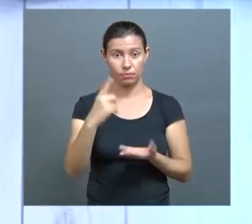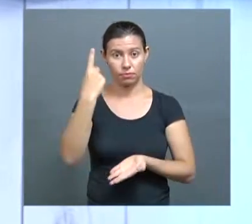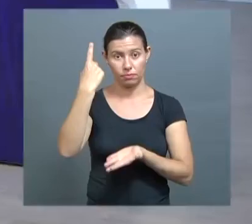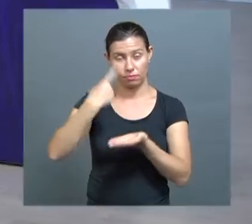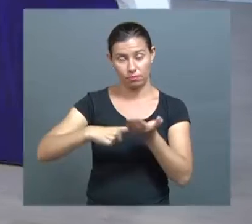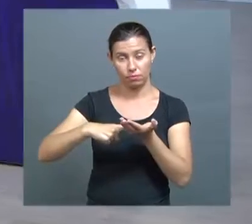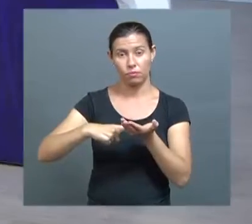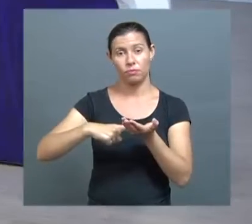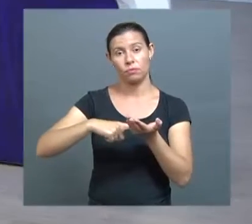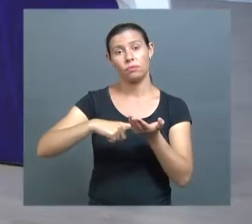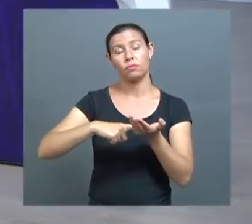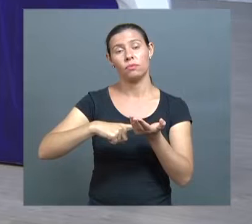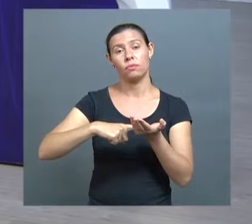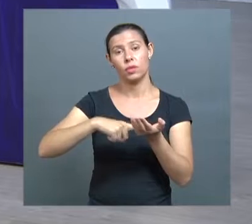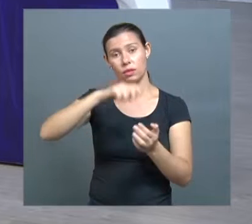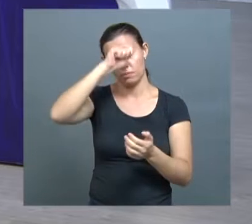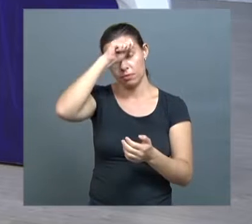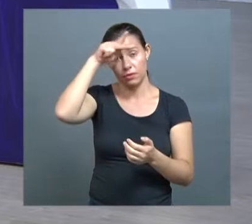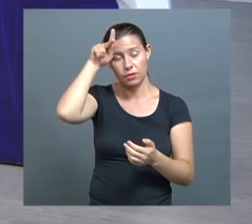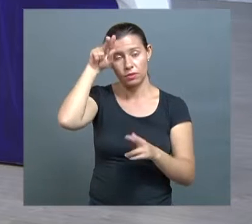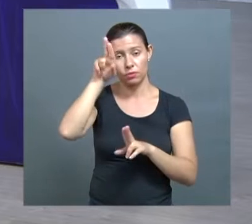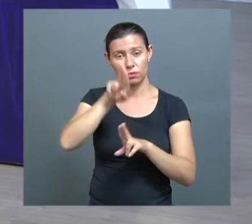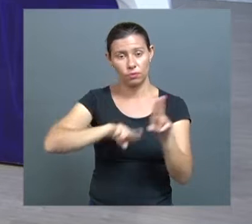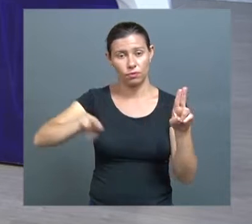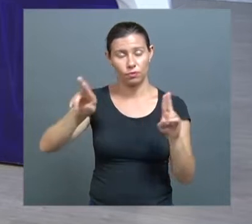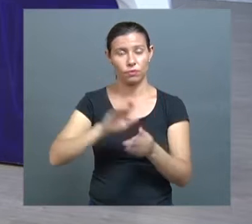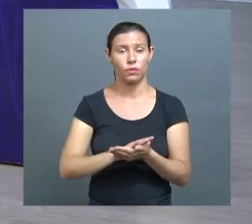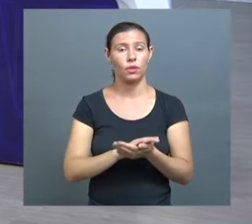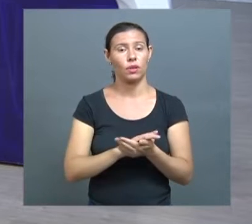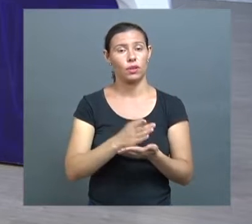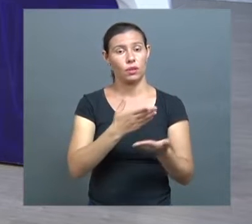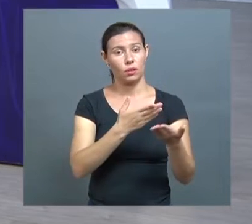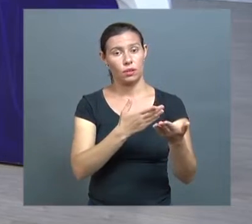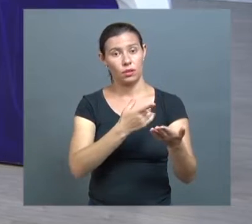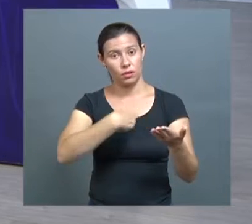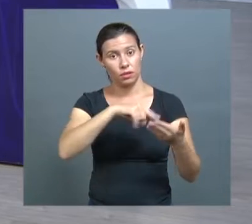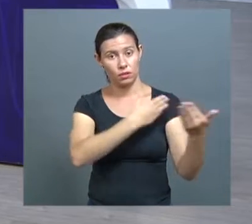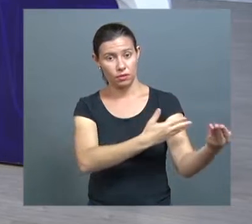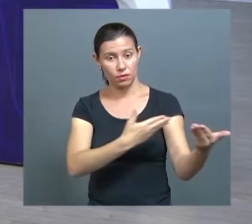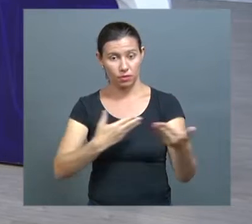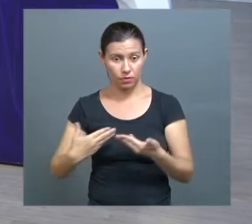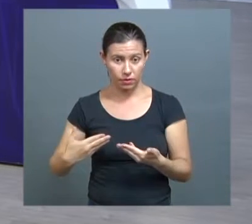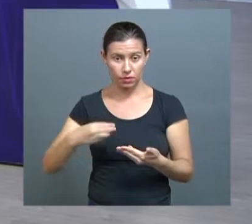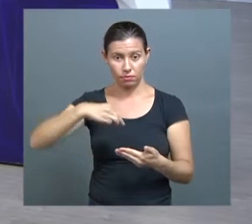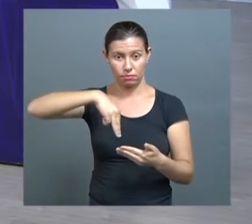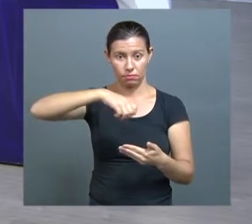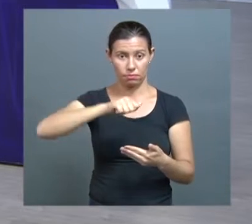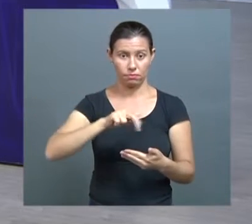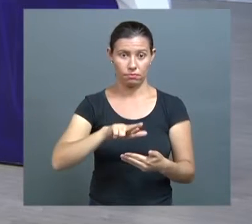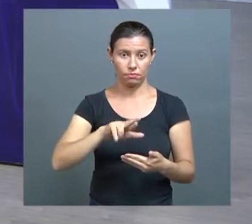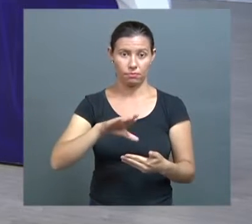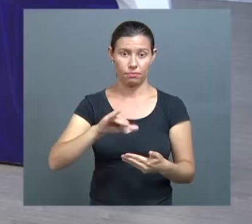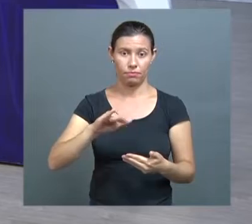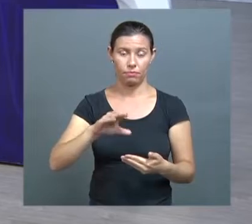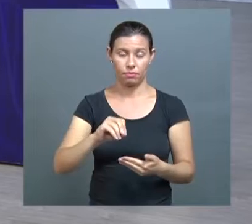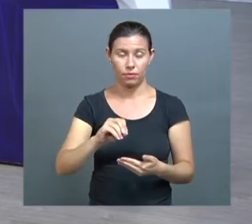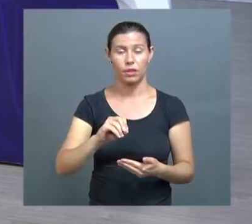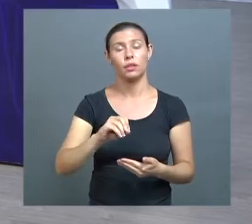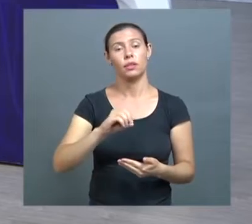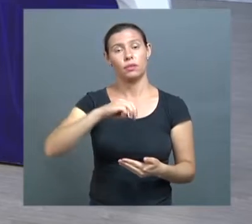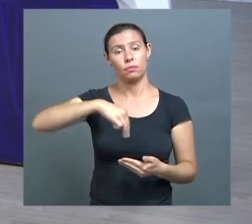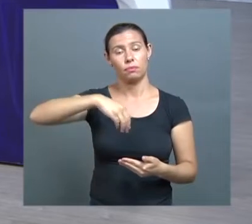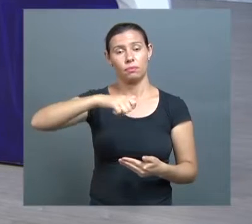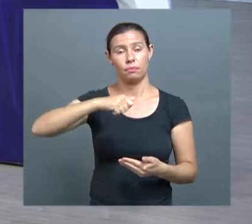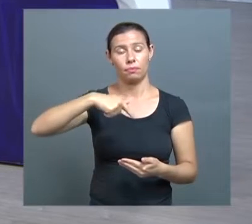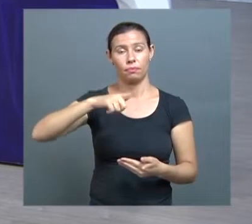Para falar mais sobre esse assunto, nós convidamos Márcio Magno Costa, que é pró-reitor de gestão de pessoas da Universidade